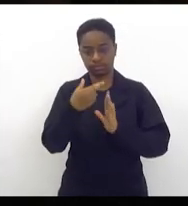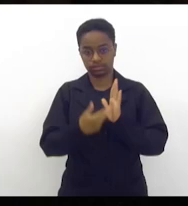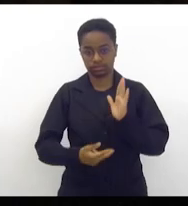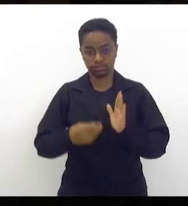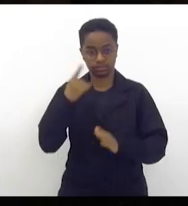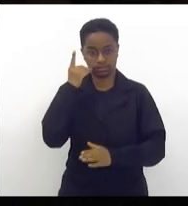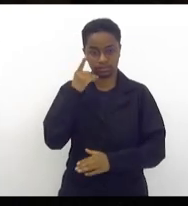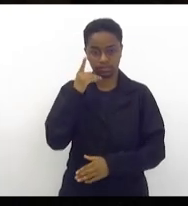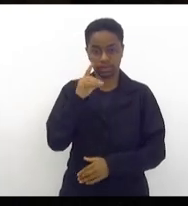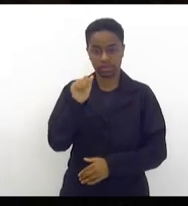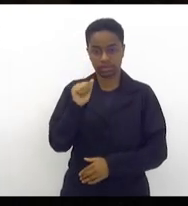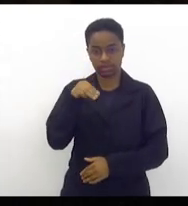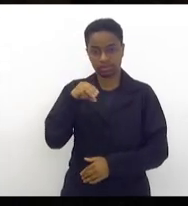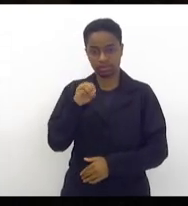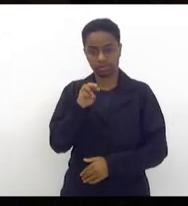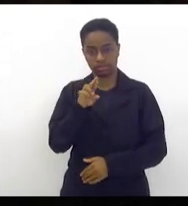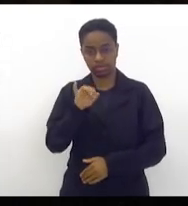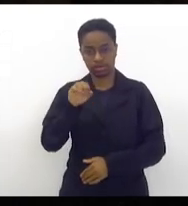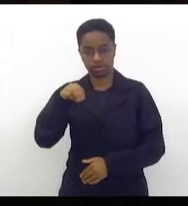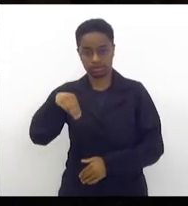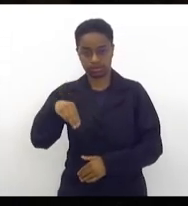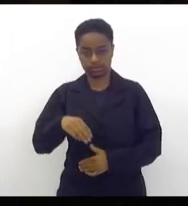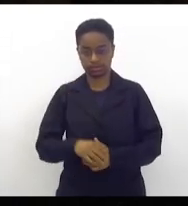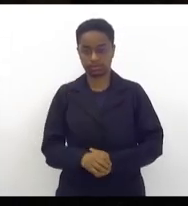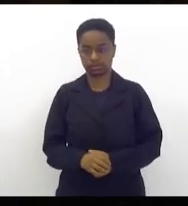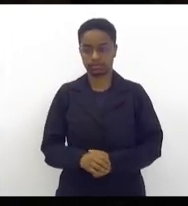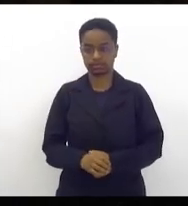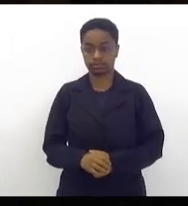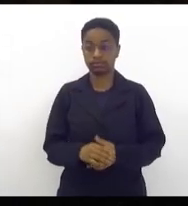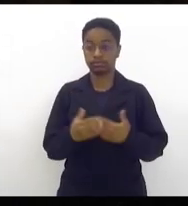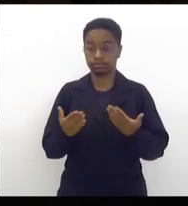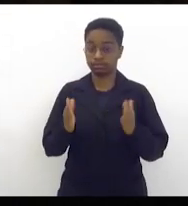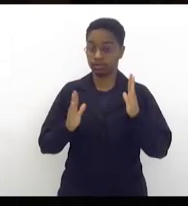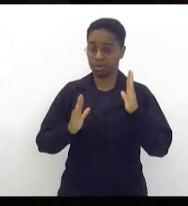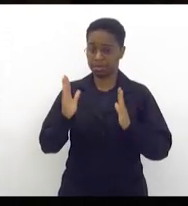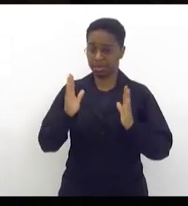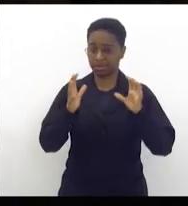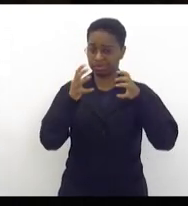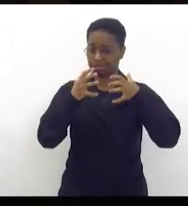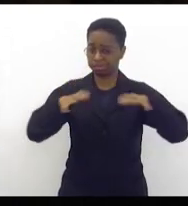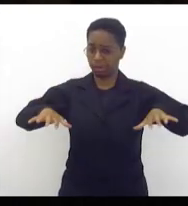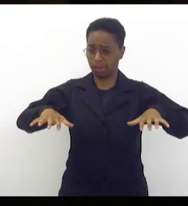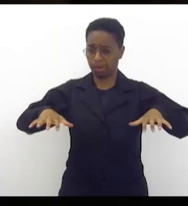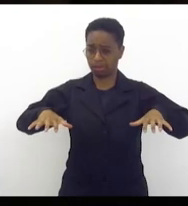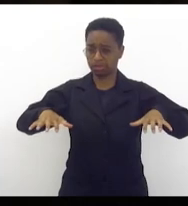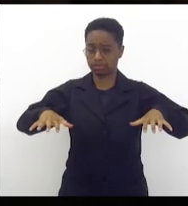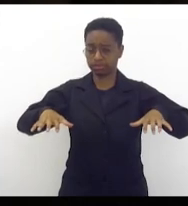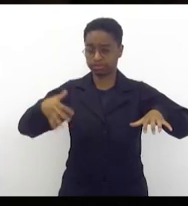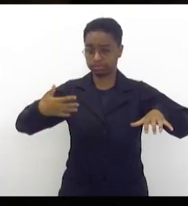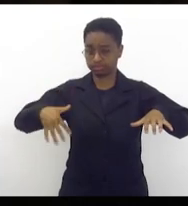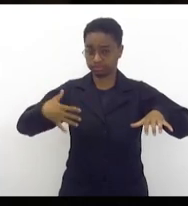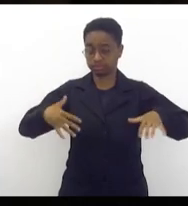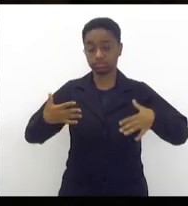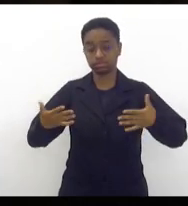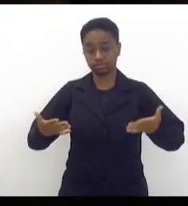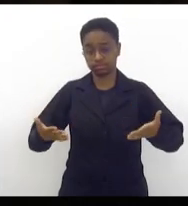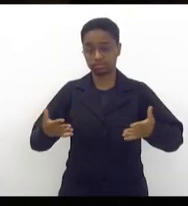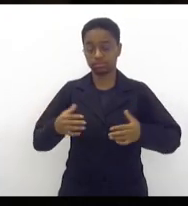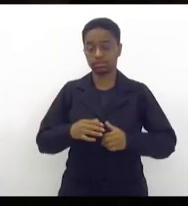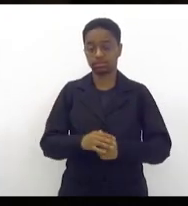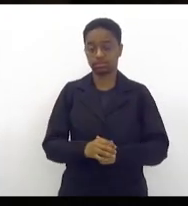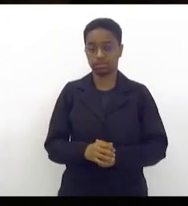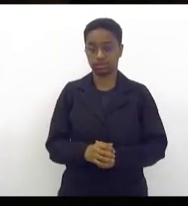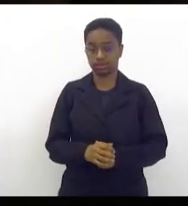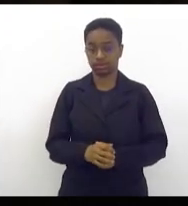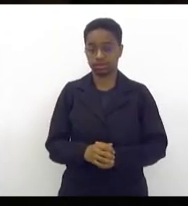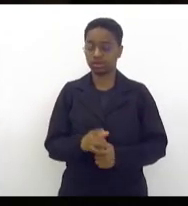deputado Rodrigo Amorim, no auge da polarização. Ainda fazia parte a deputada que, se vossa